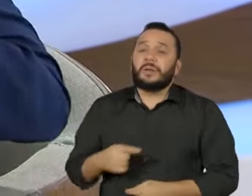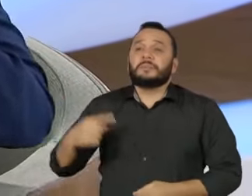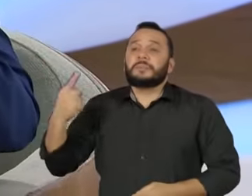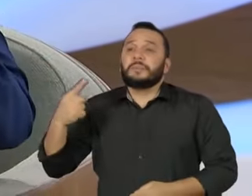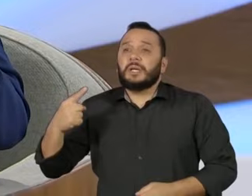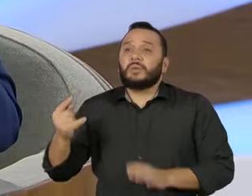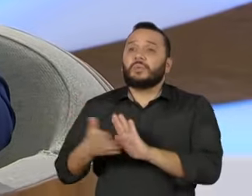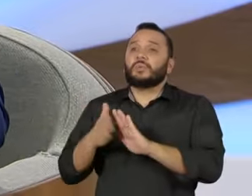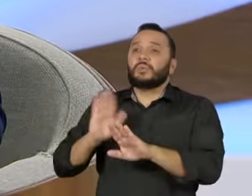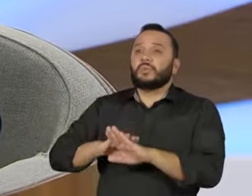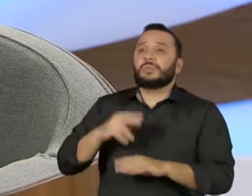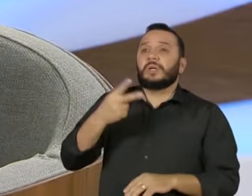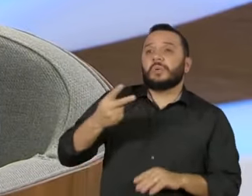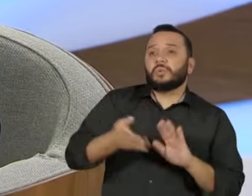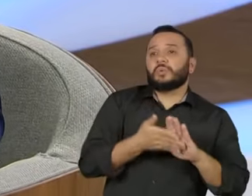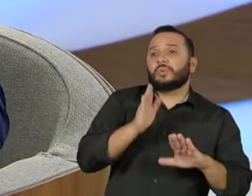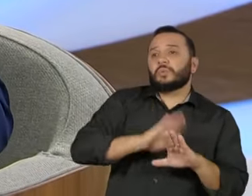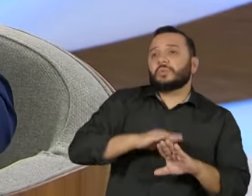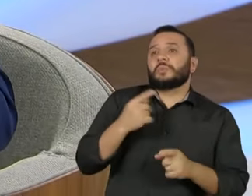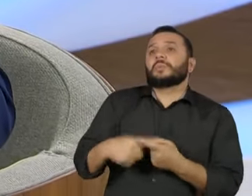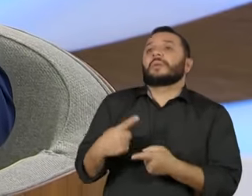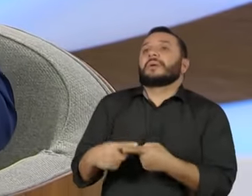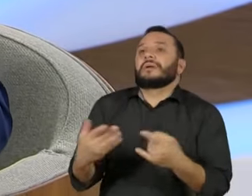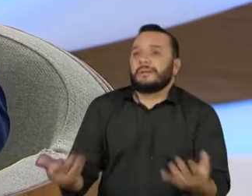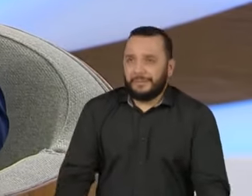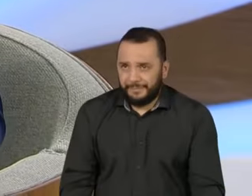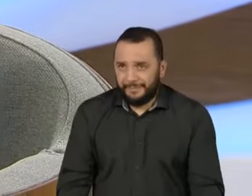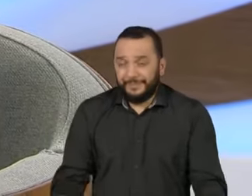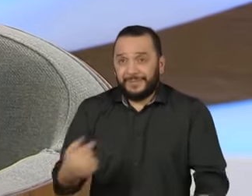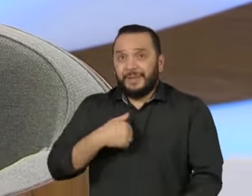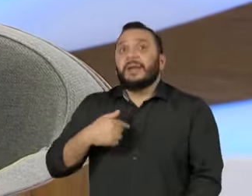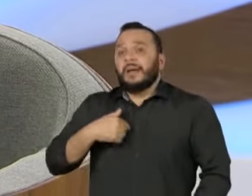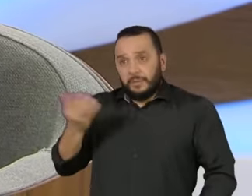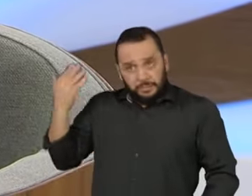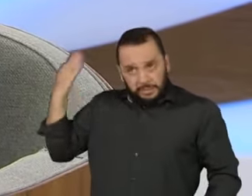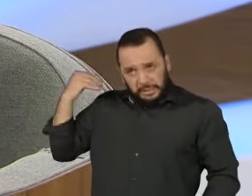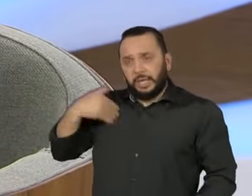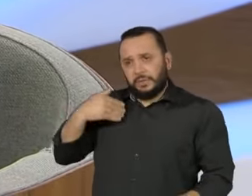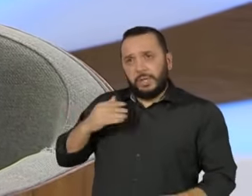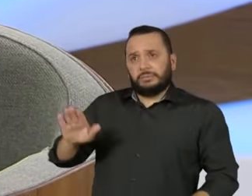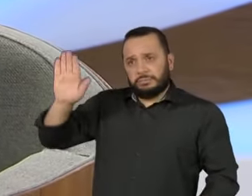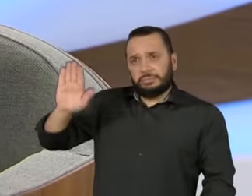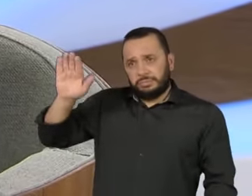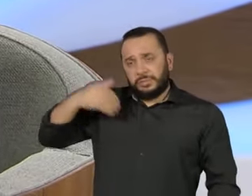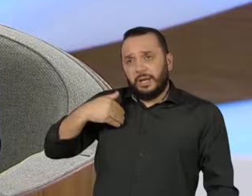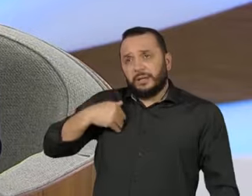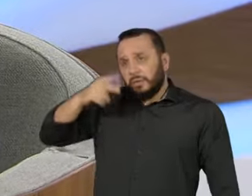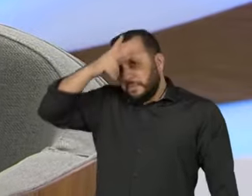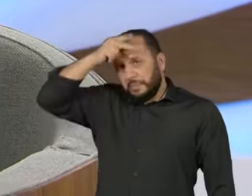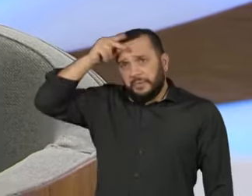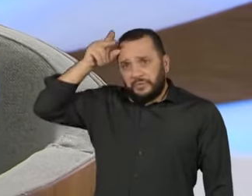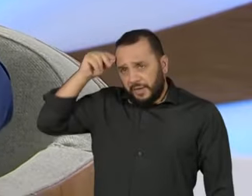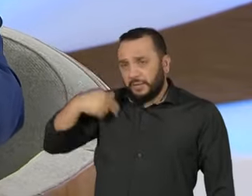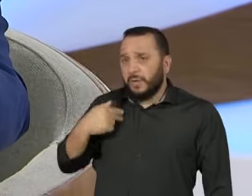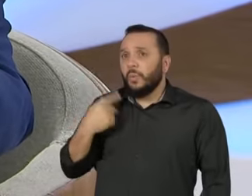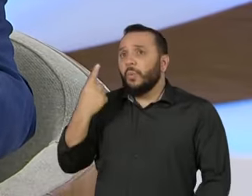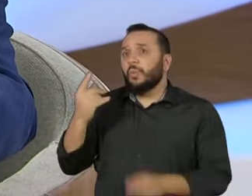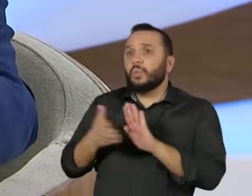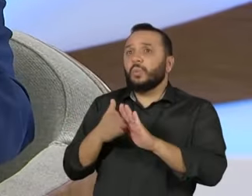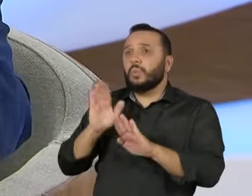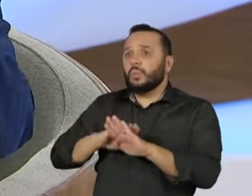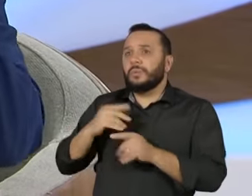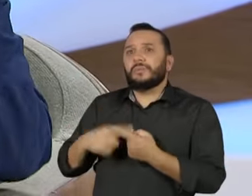eleições? Eu disputei eleições com um turno só. Para prefeito da capital eu disputei com um turno só. Mas por que que nós